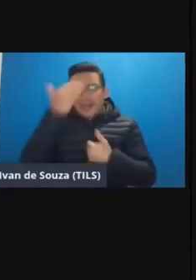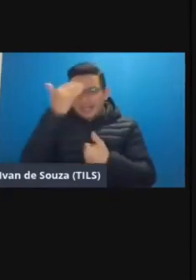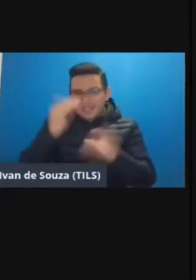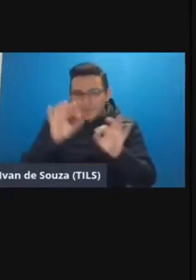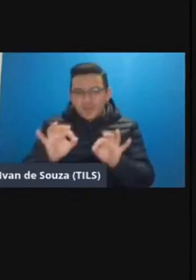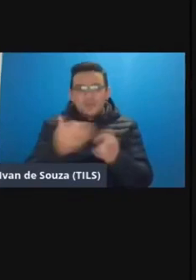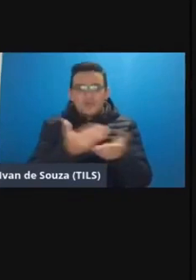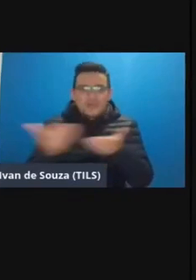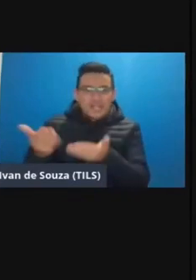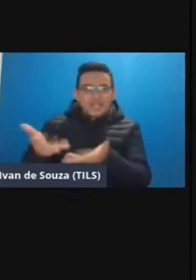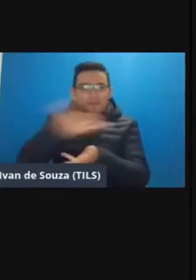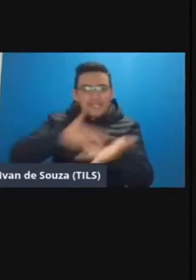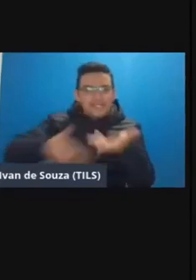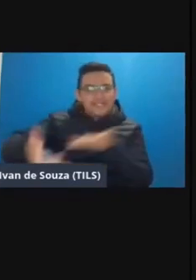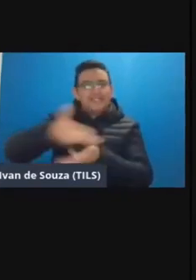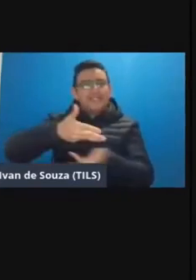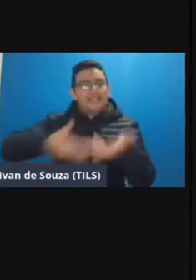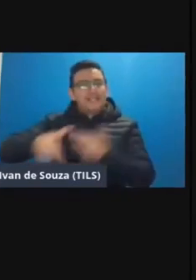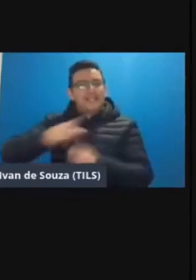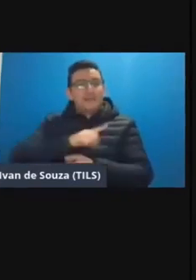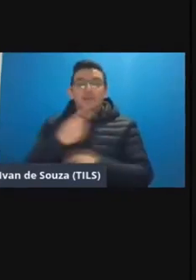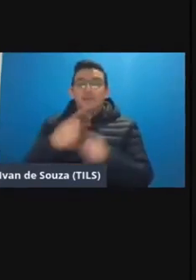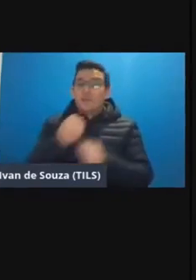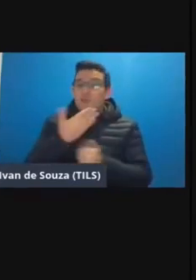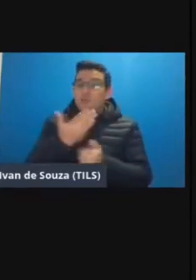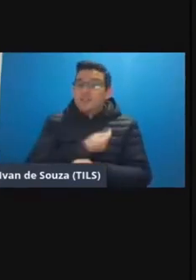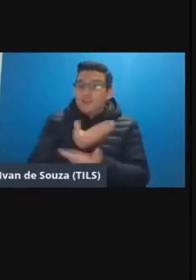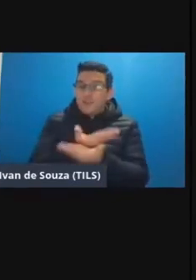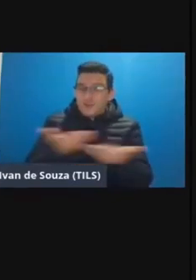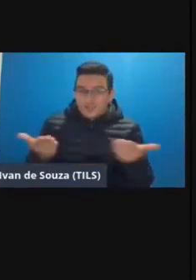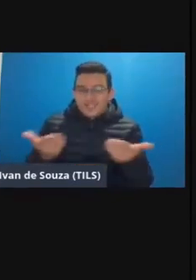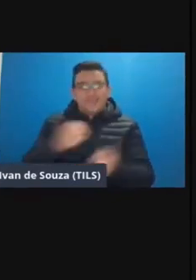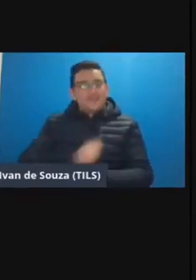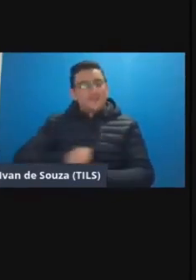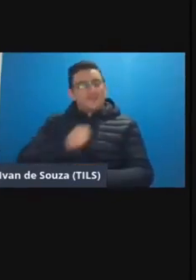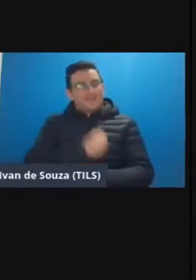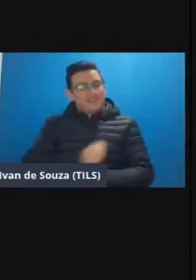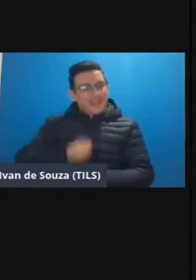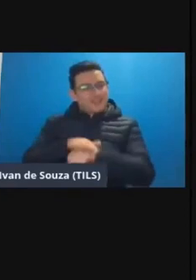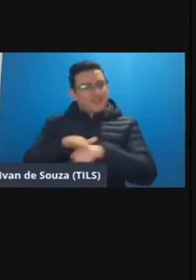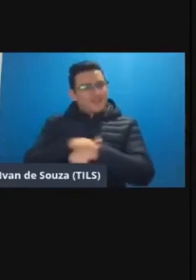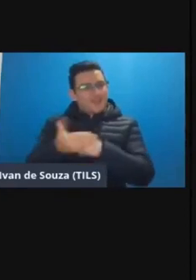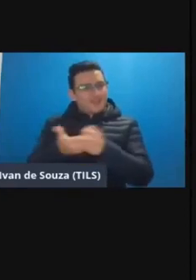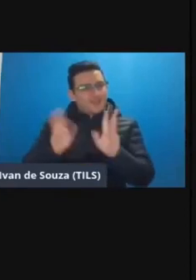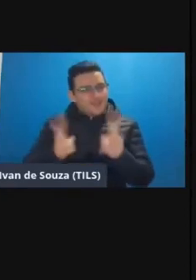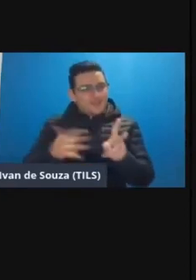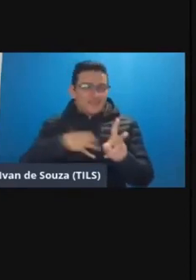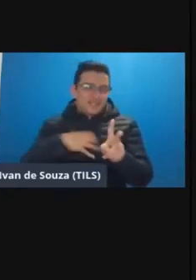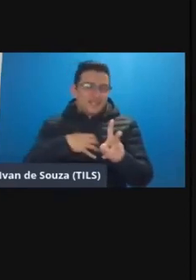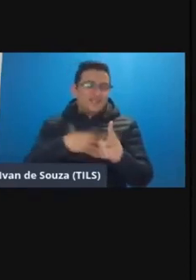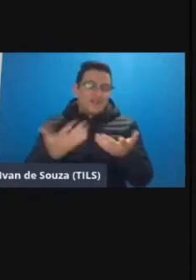a escuta a partilha a troca é muito bom tá com vocês né tá morrendo de saudade de conversar com vocês mesmo assim assim né